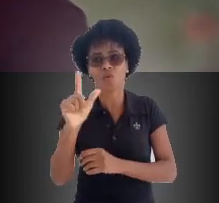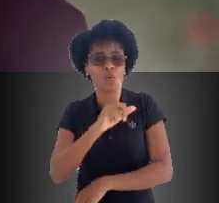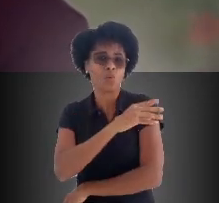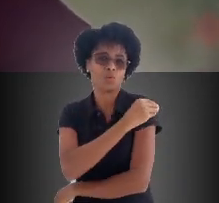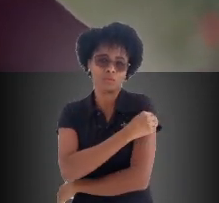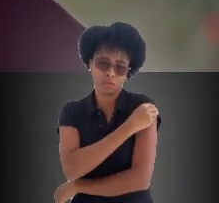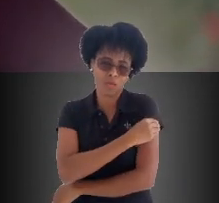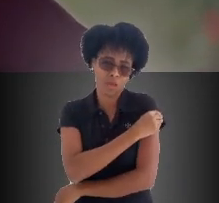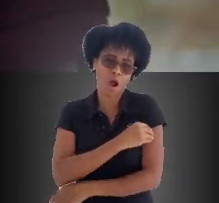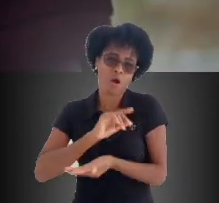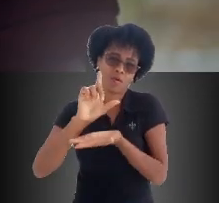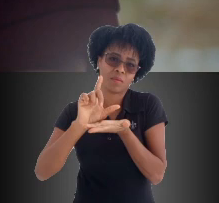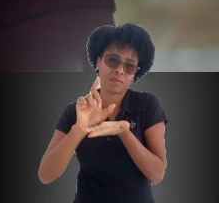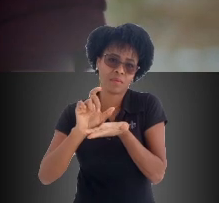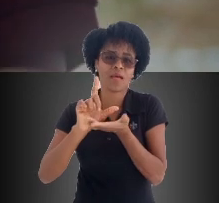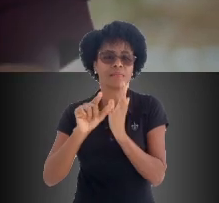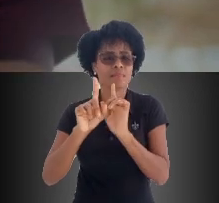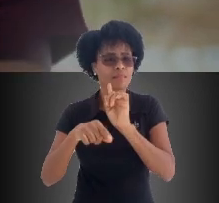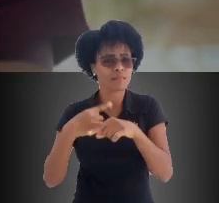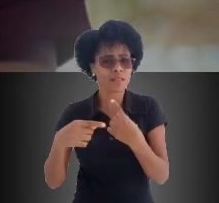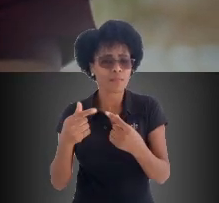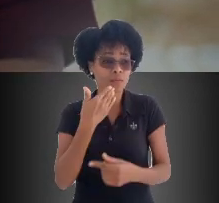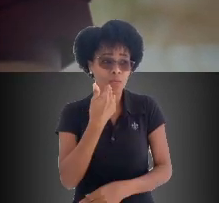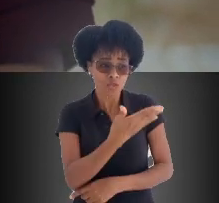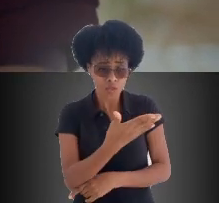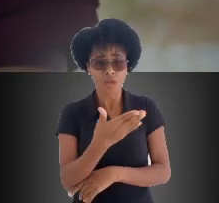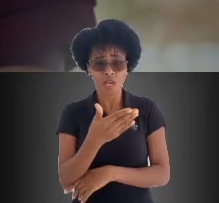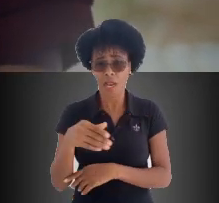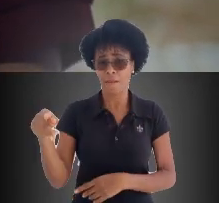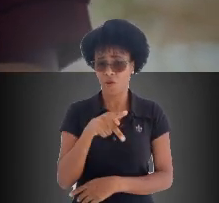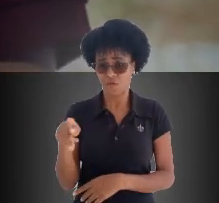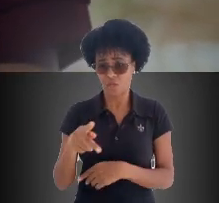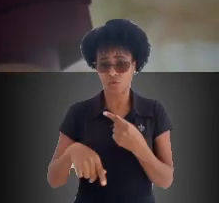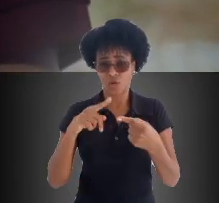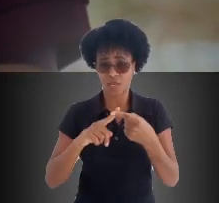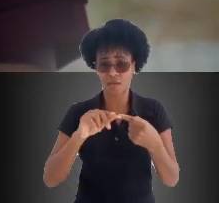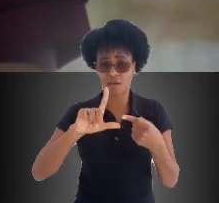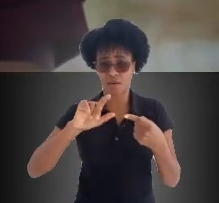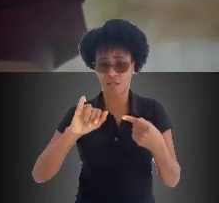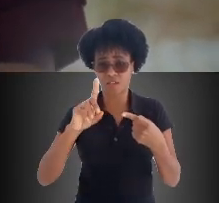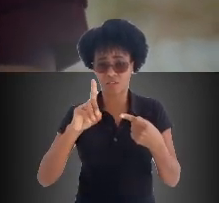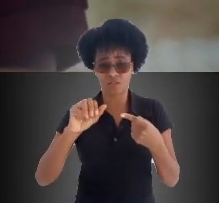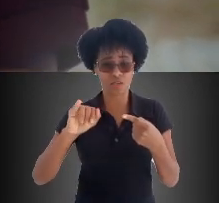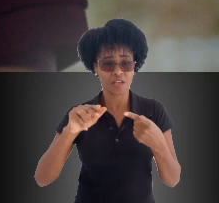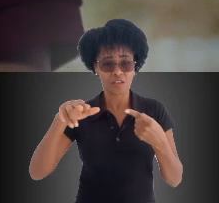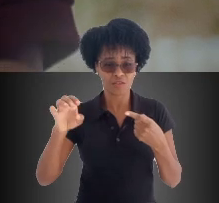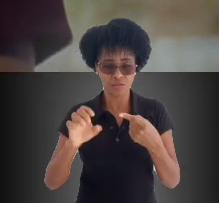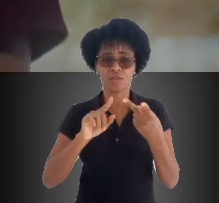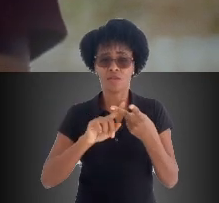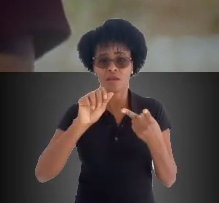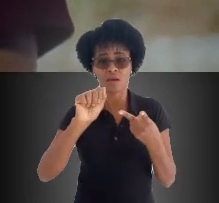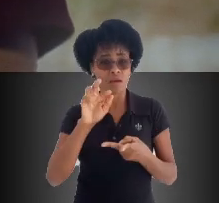líquido e um outro, álcool gel. Nós fizemos a solicitação e as professoras que coordenam os dois projetos, a professora Lidiane e a